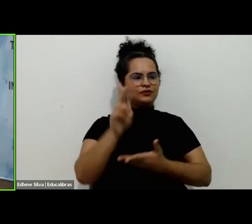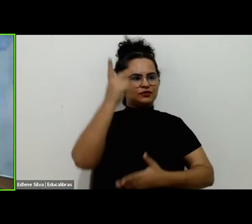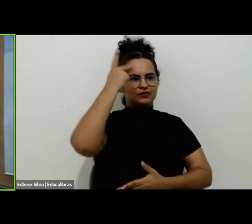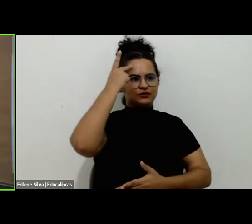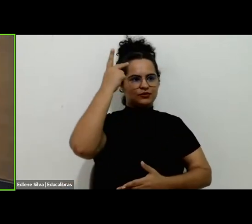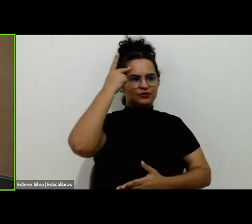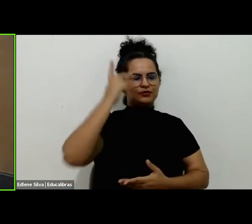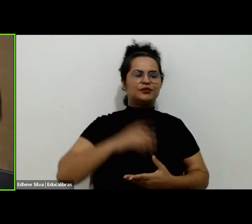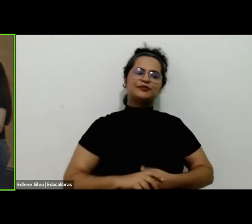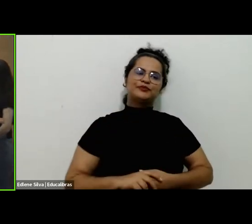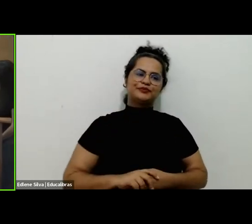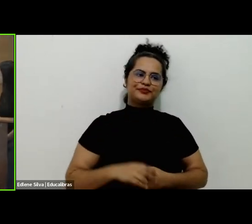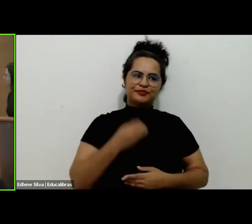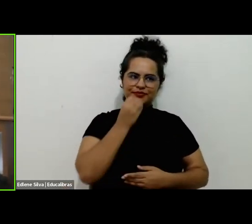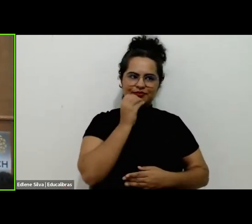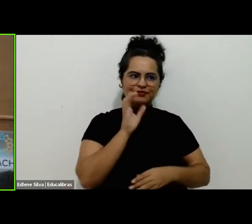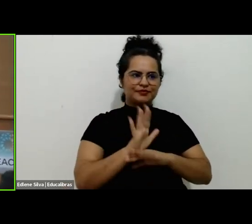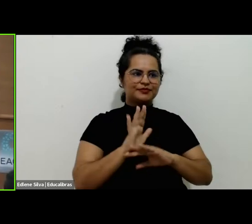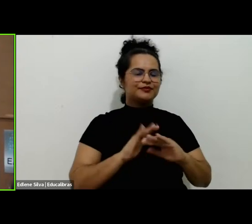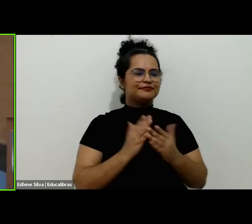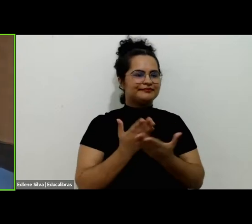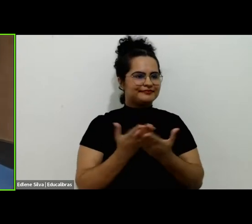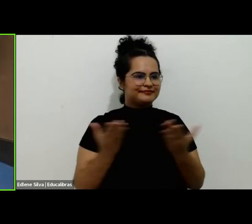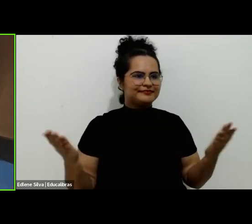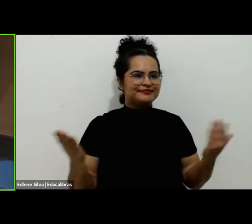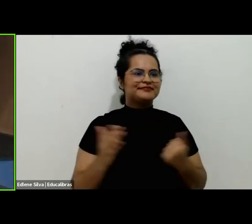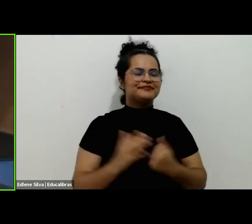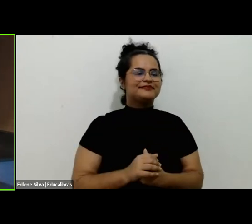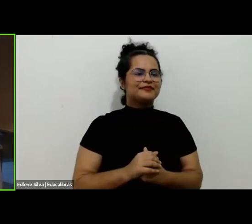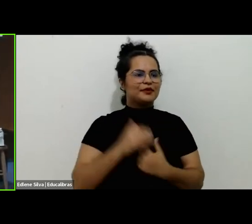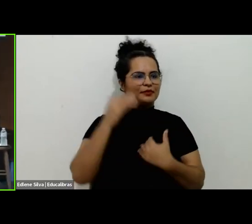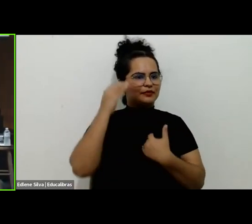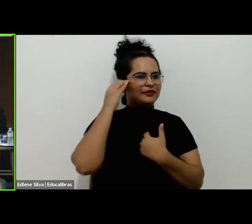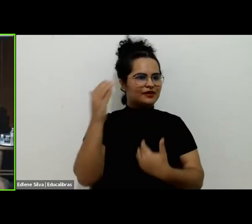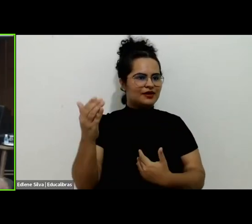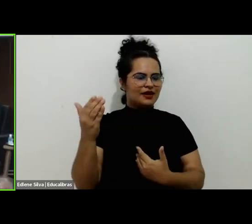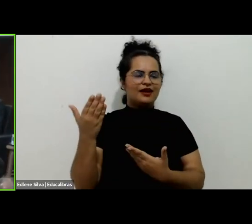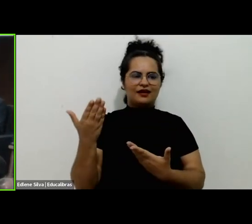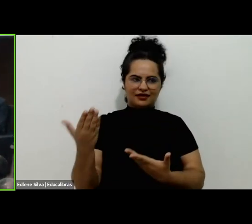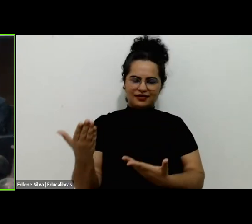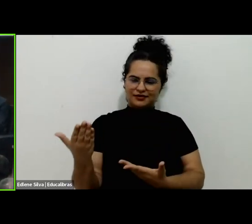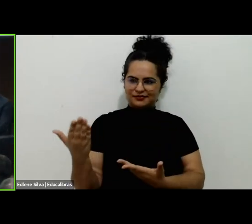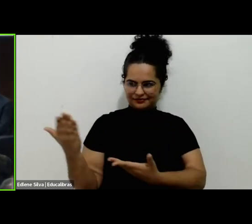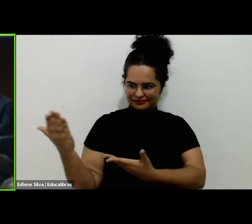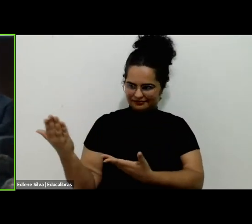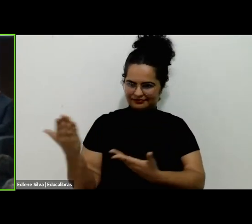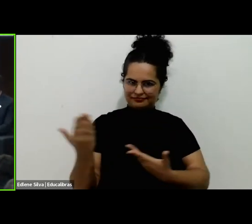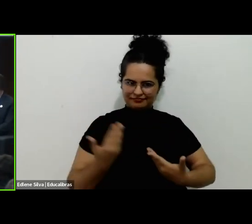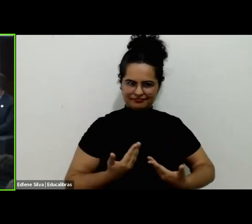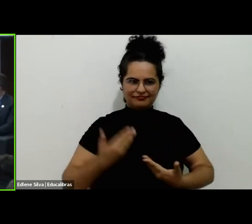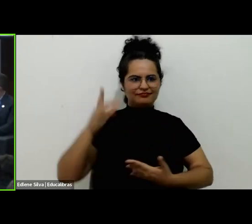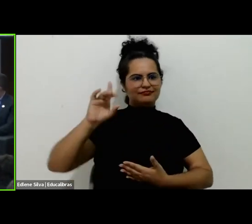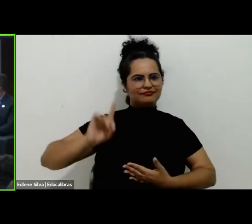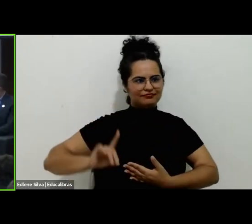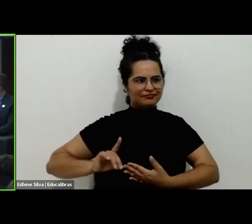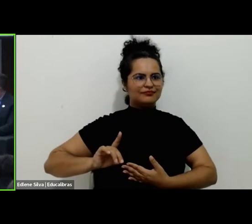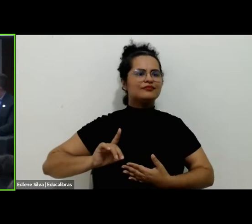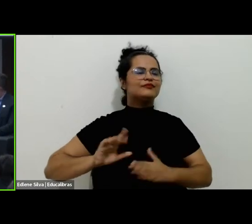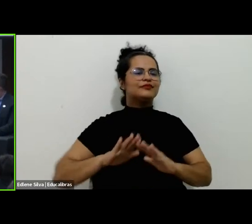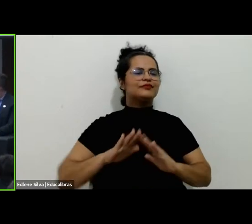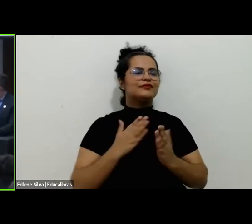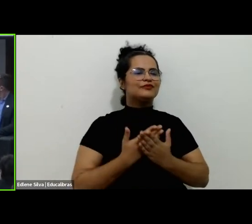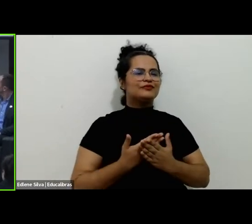Bom, boa tarde a todas as pessoas que nos acompanham. Helen, muito obrigado pela palavra. Como diretor da Escola de Arte, Ciências e Humanidades,